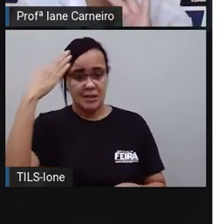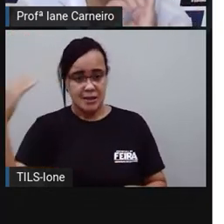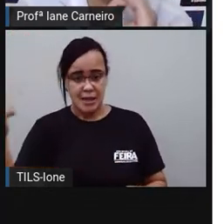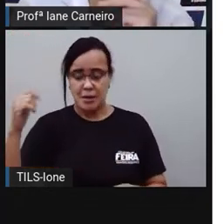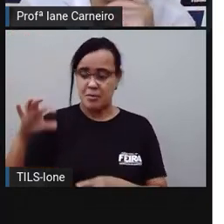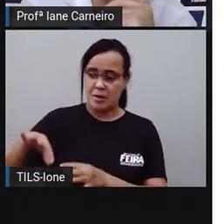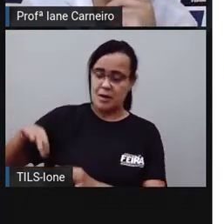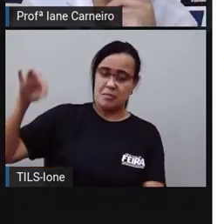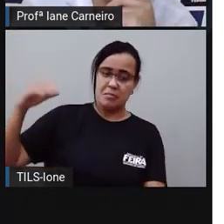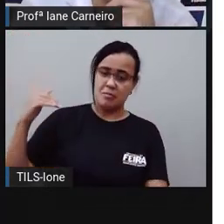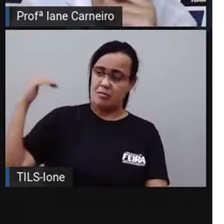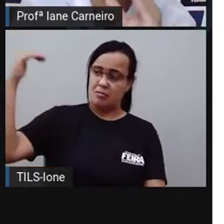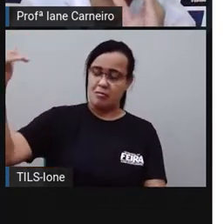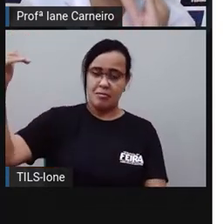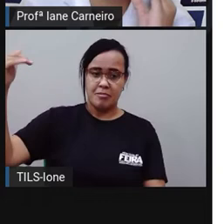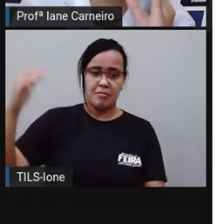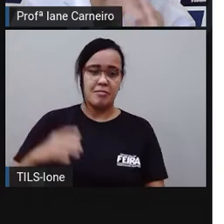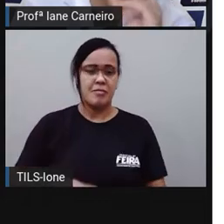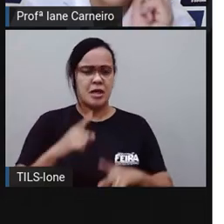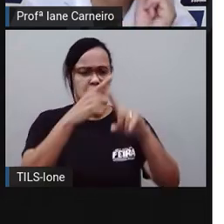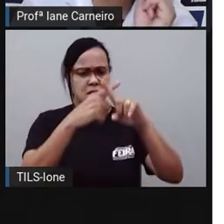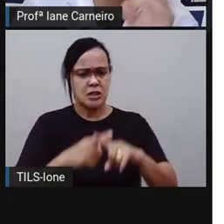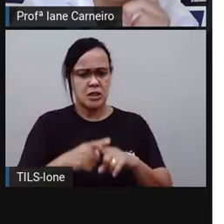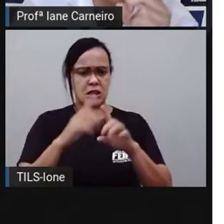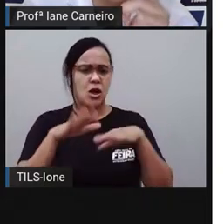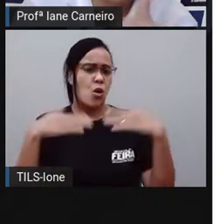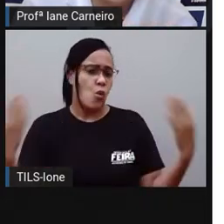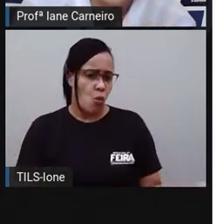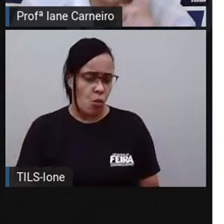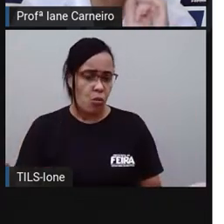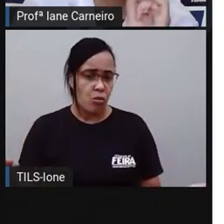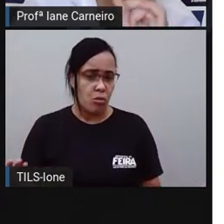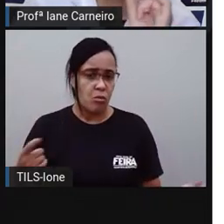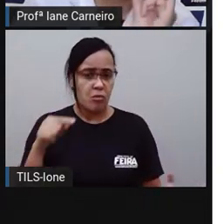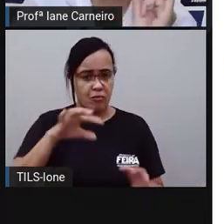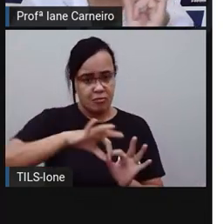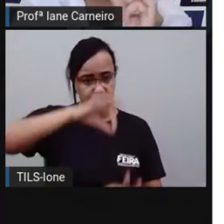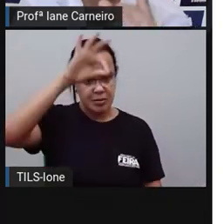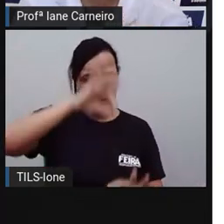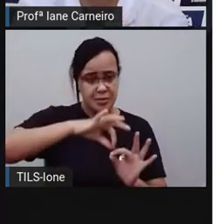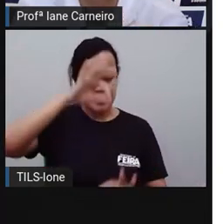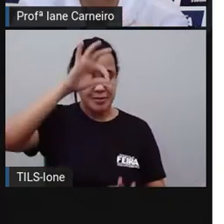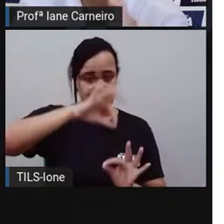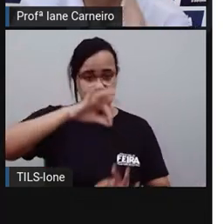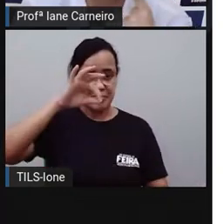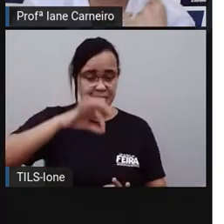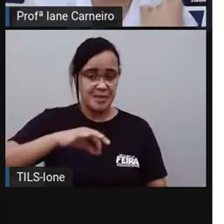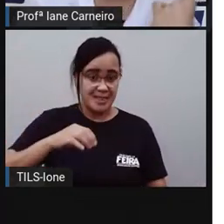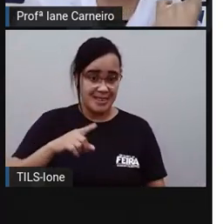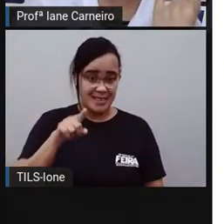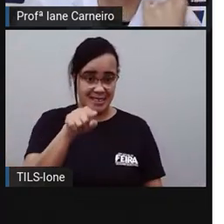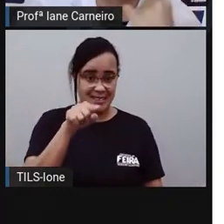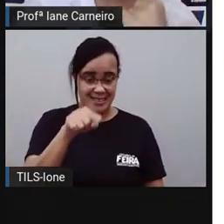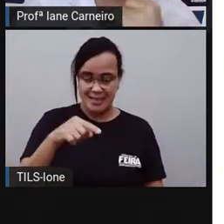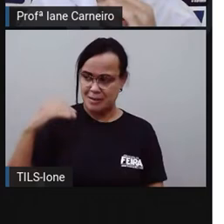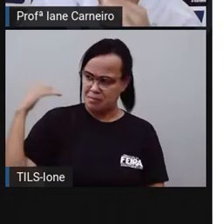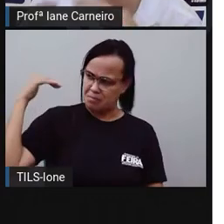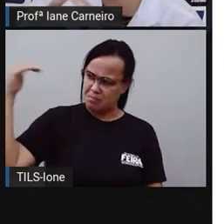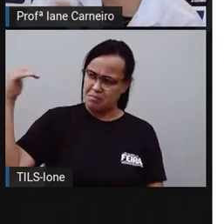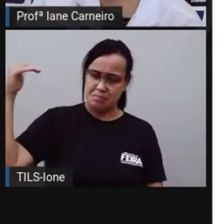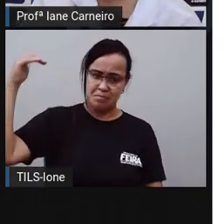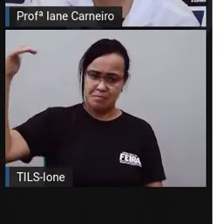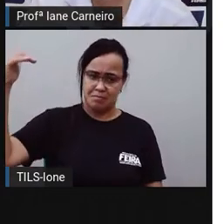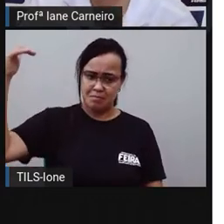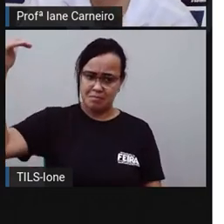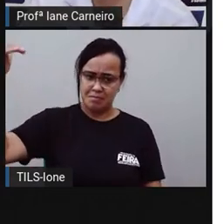que a PRO quer desafiar você, ó? Medir a sua altura usando palmos, né? Então, você vai aí ou